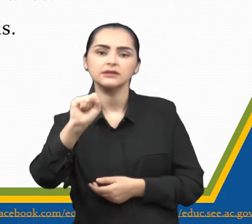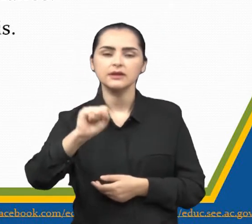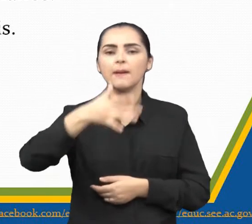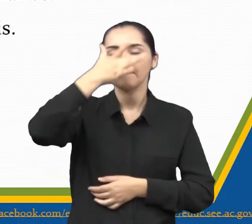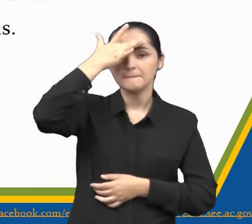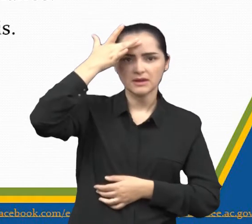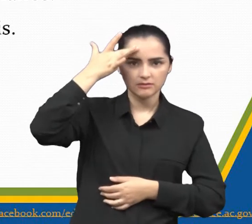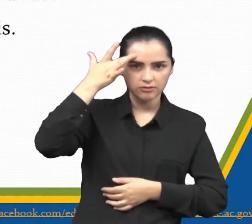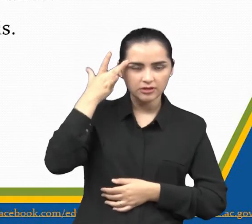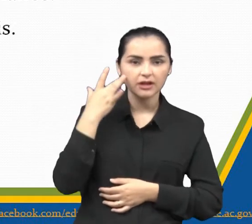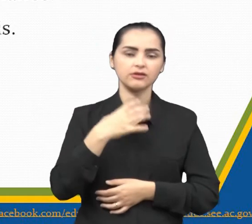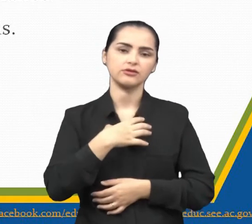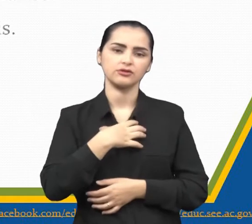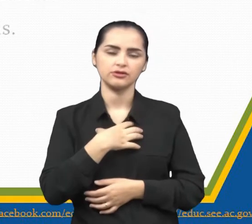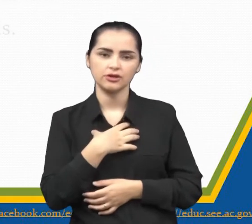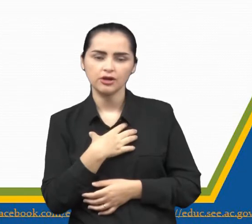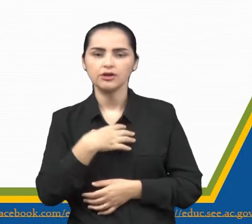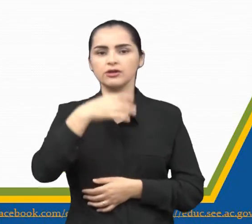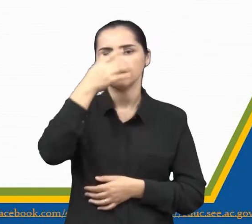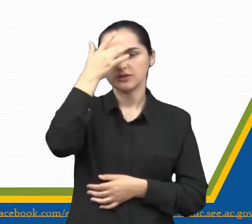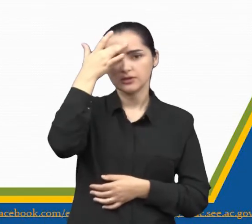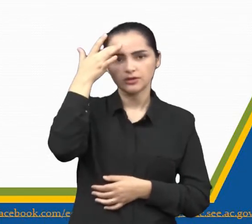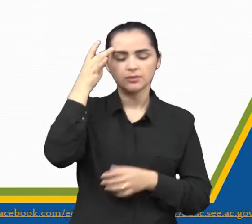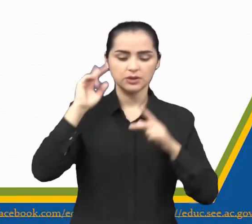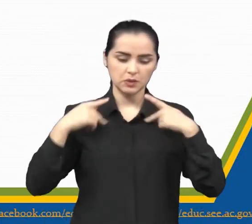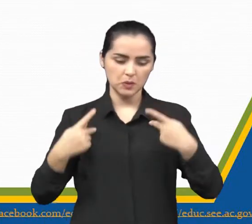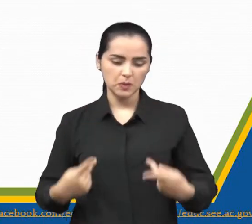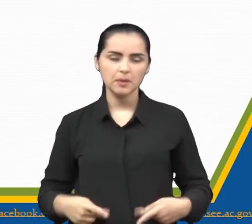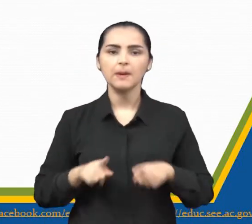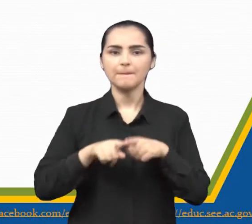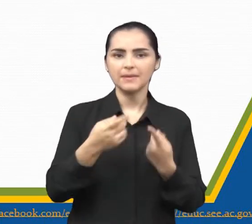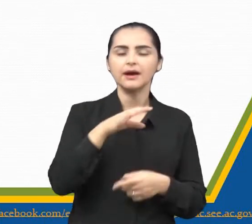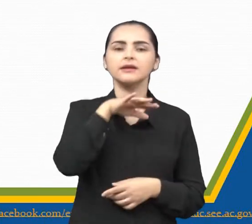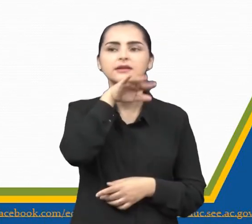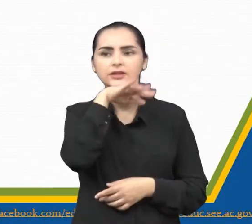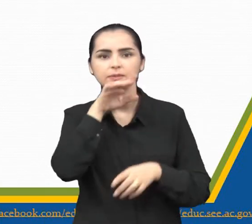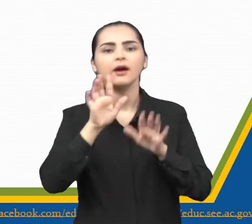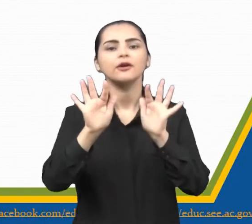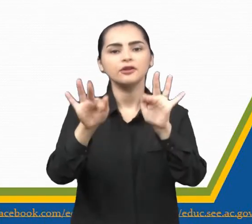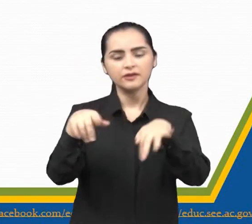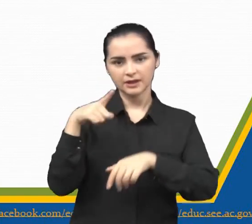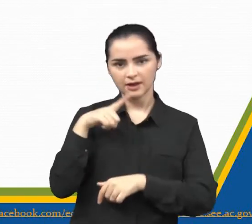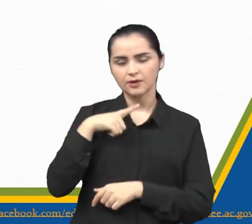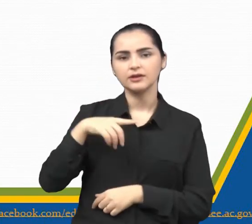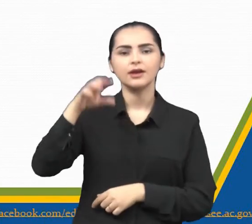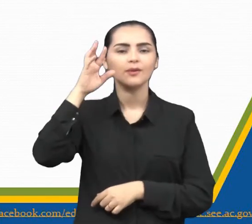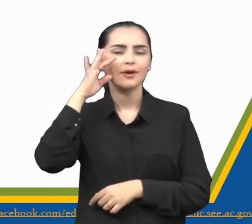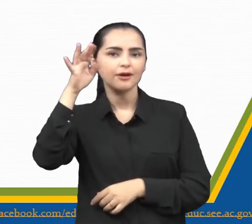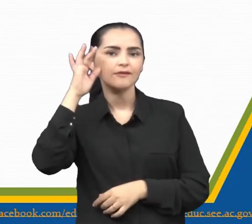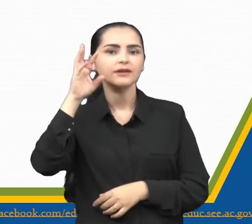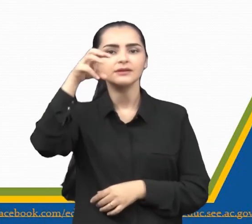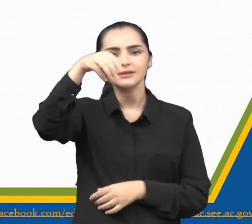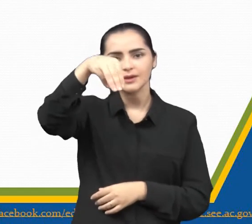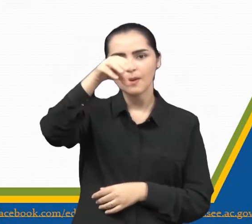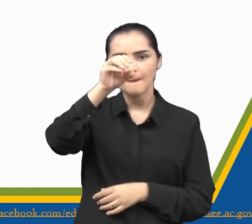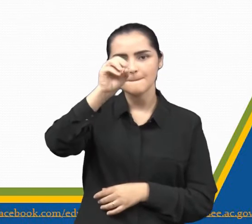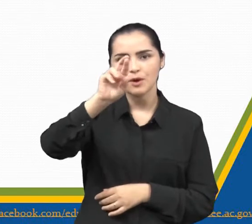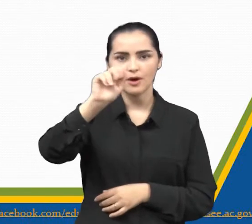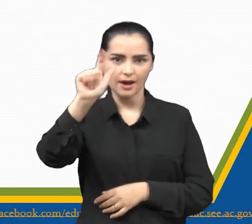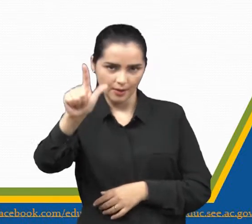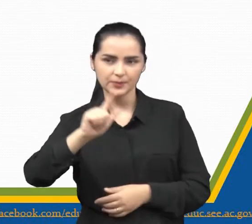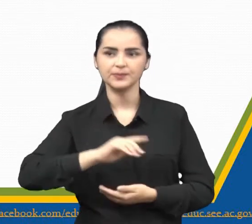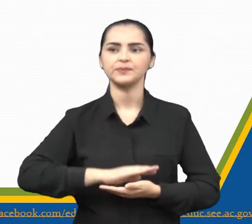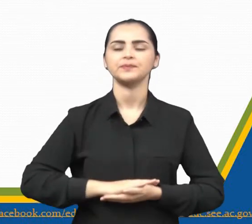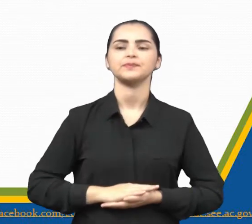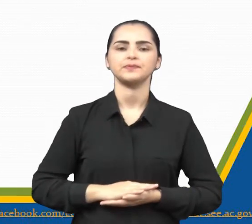Vamos lá, continuar. Vamos fazer atividades, vamos ser lembrados sobre as fábulas. E a gente vai começar